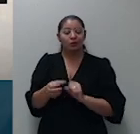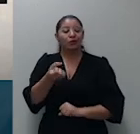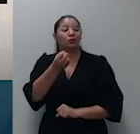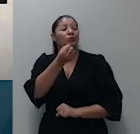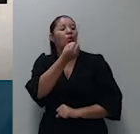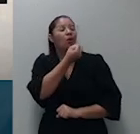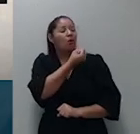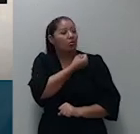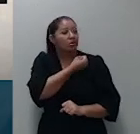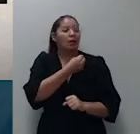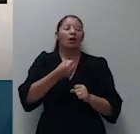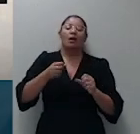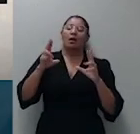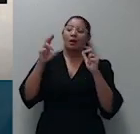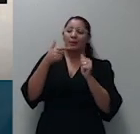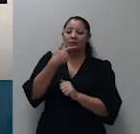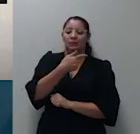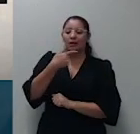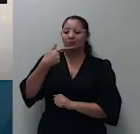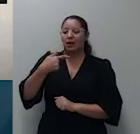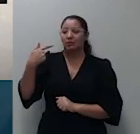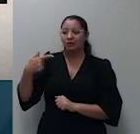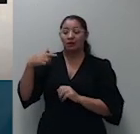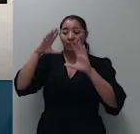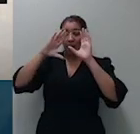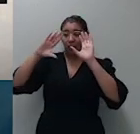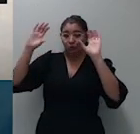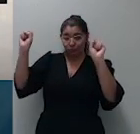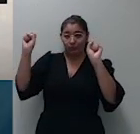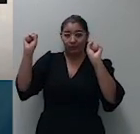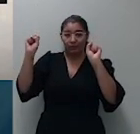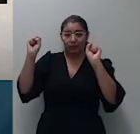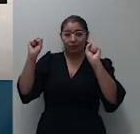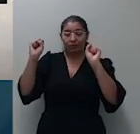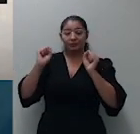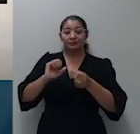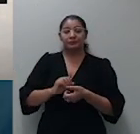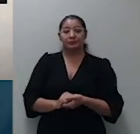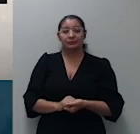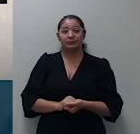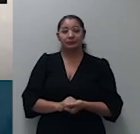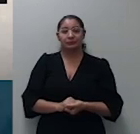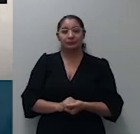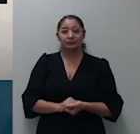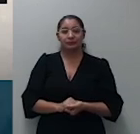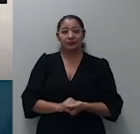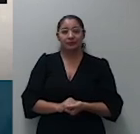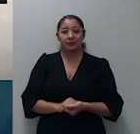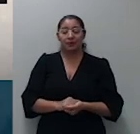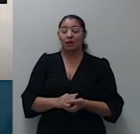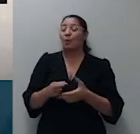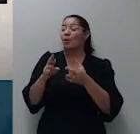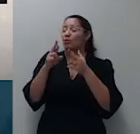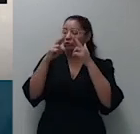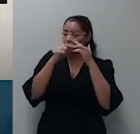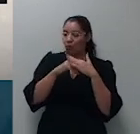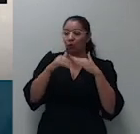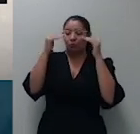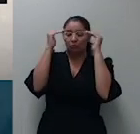Supremo que abordou o tipo de responsabilidade do notário